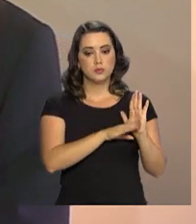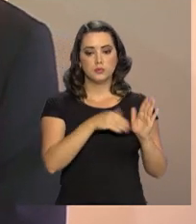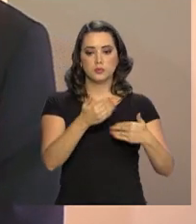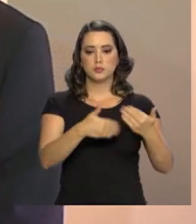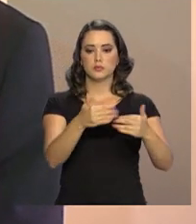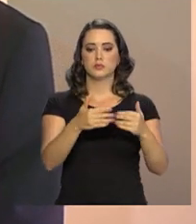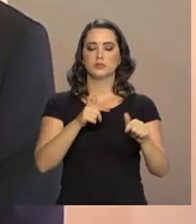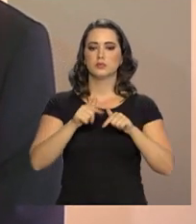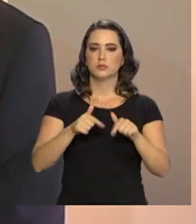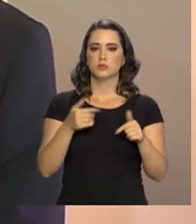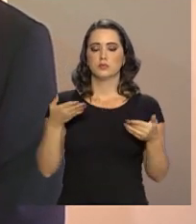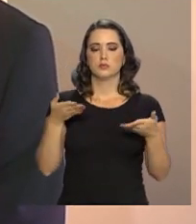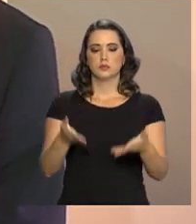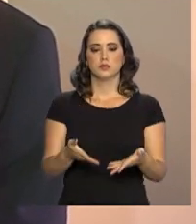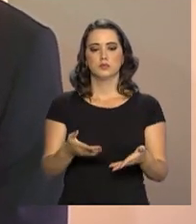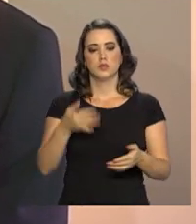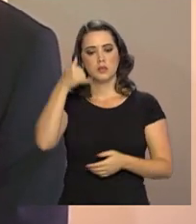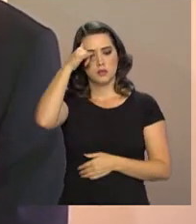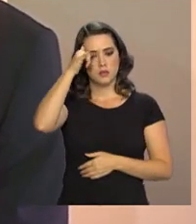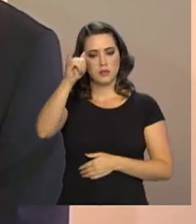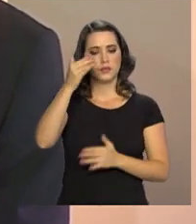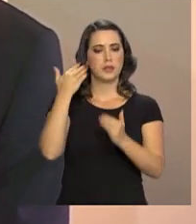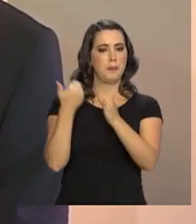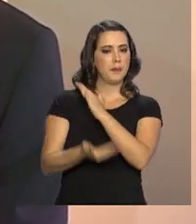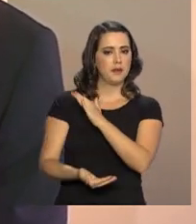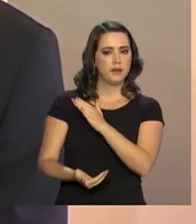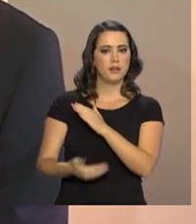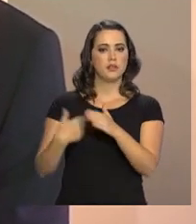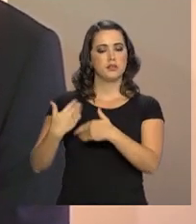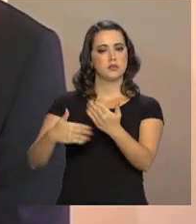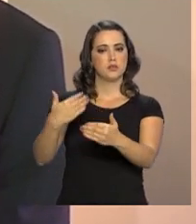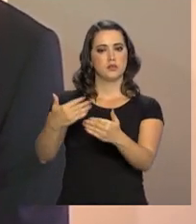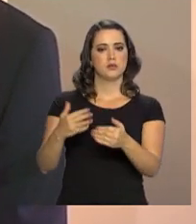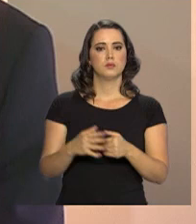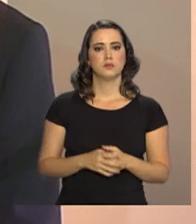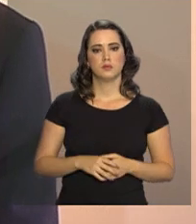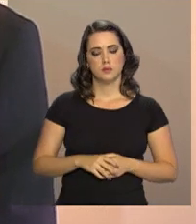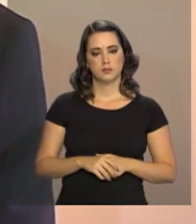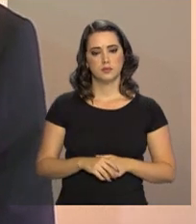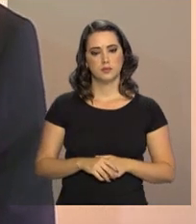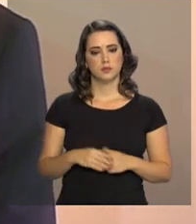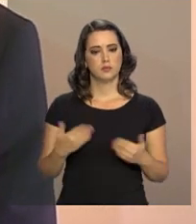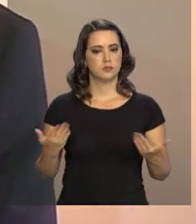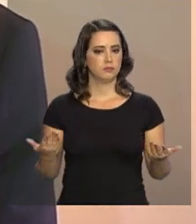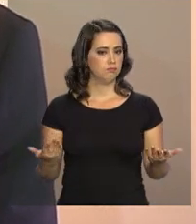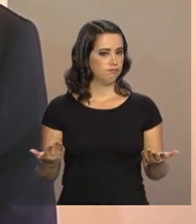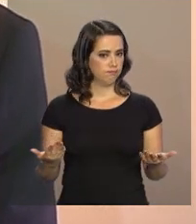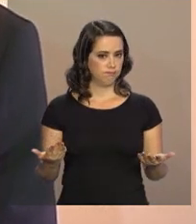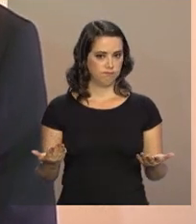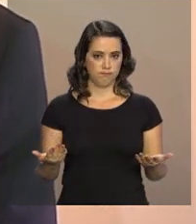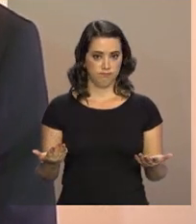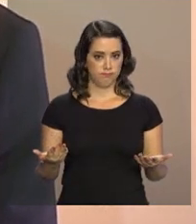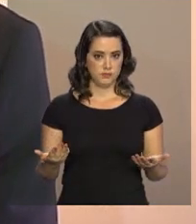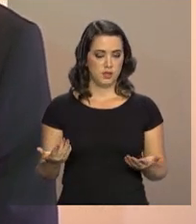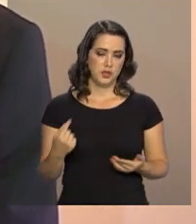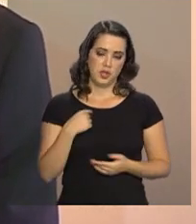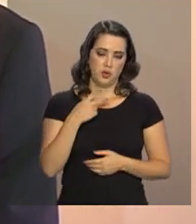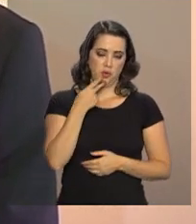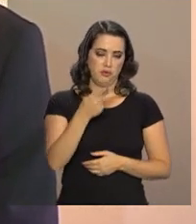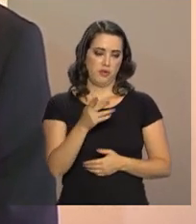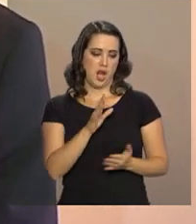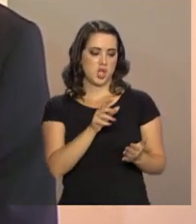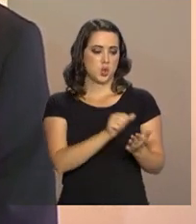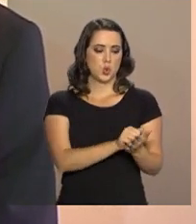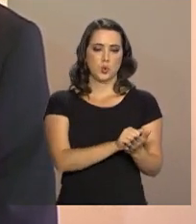sendo executados, para evitar a perda de continuidade. Não sou daqueles que